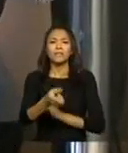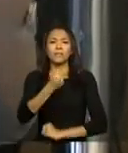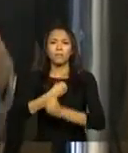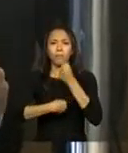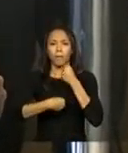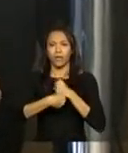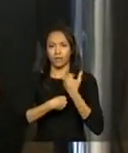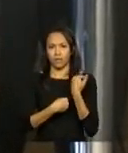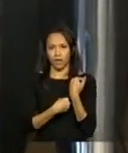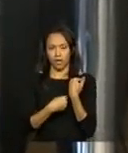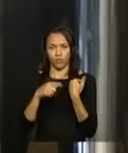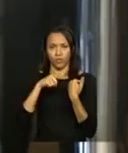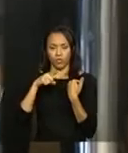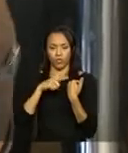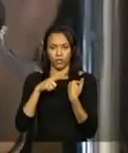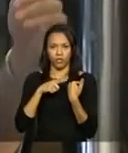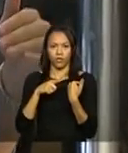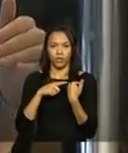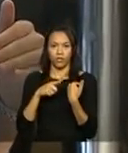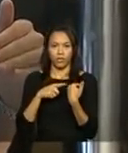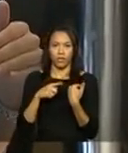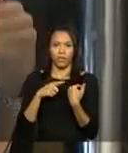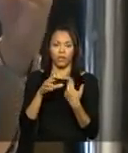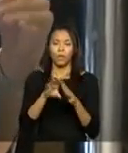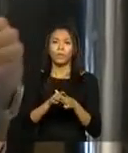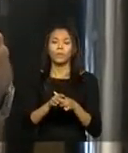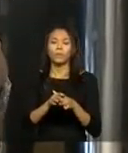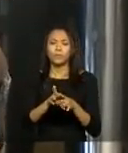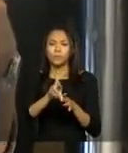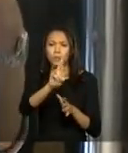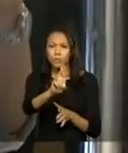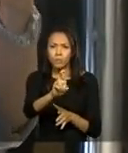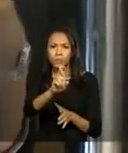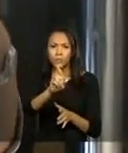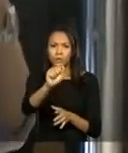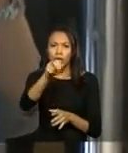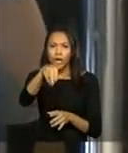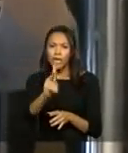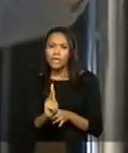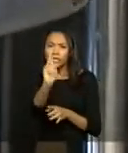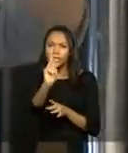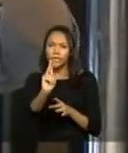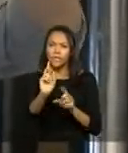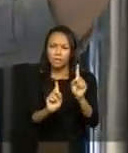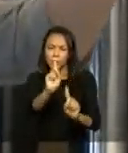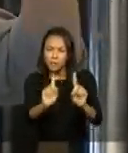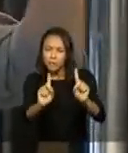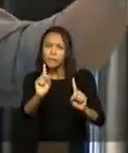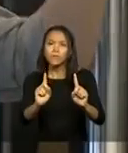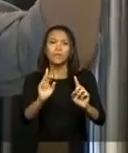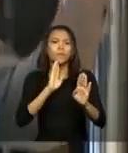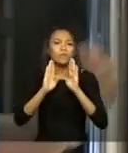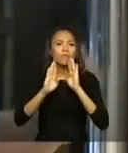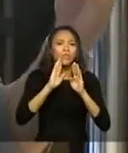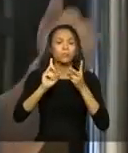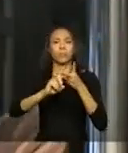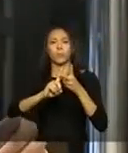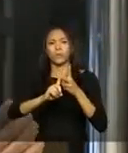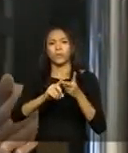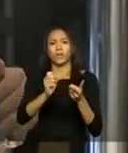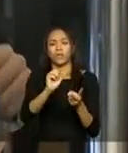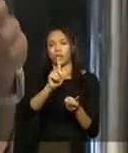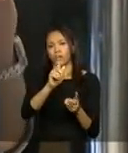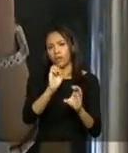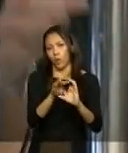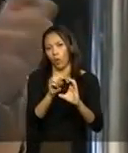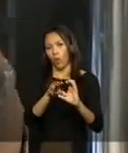tinha um ranking com os sites mais procurados, se não me engano, via Facebook, Globo.com, G1 e alguns outros